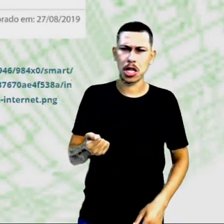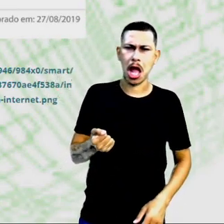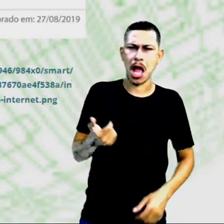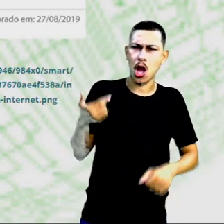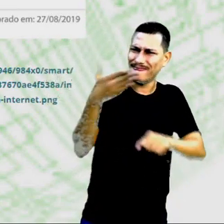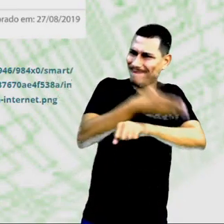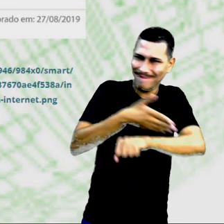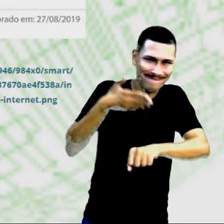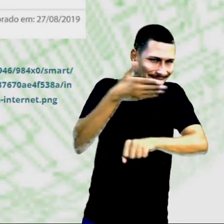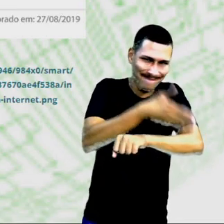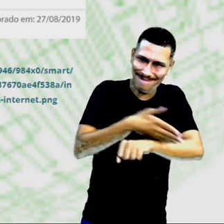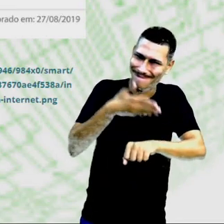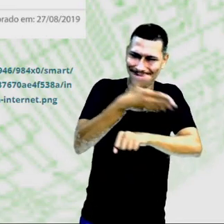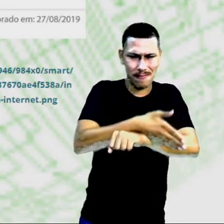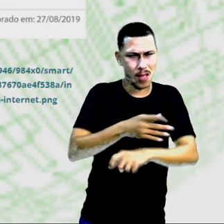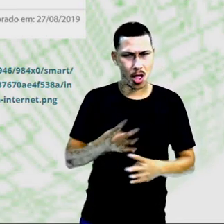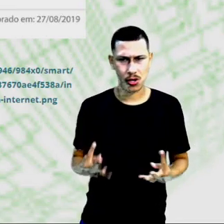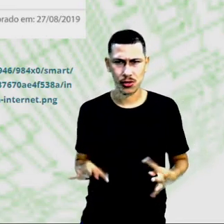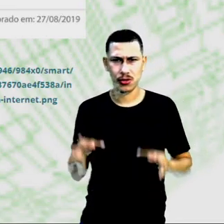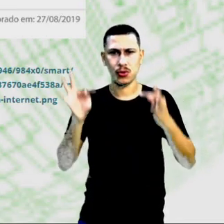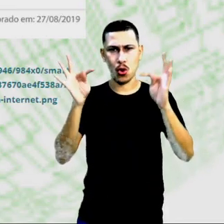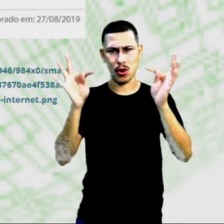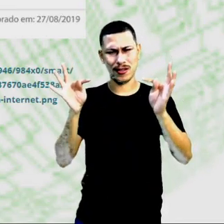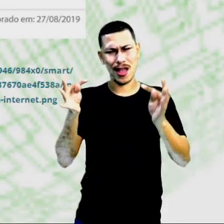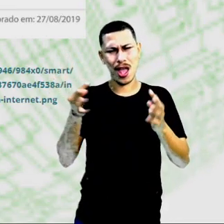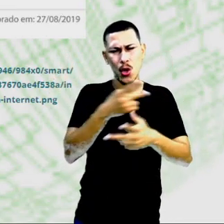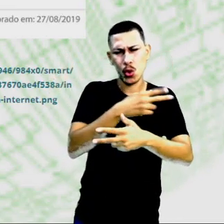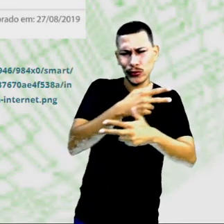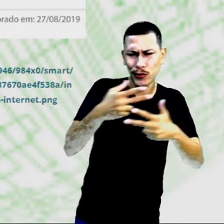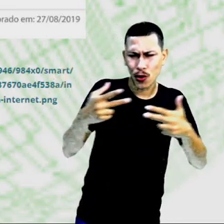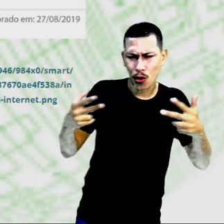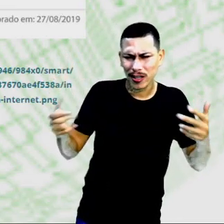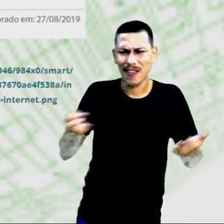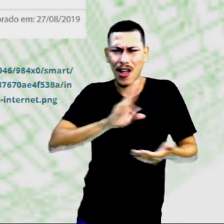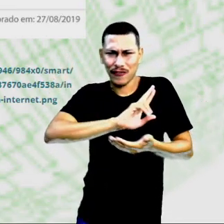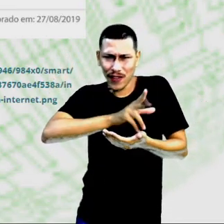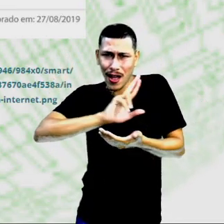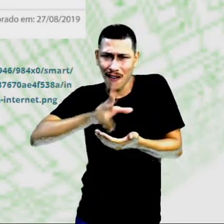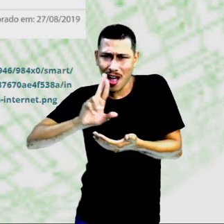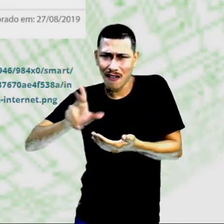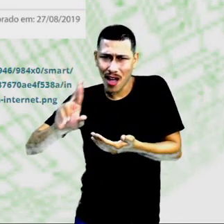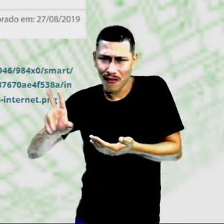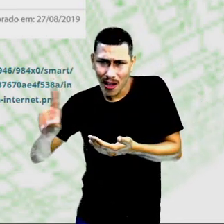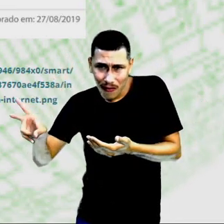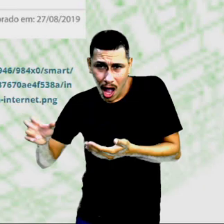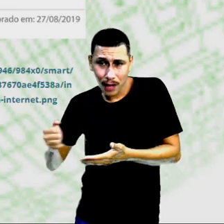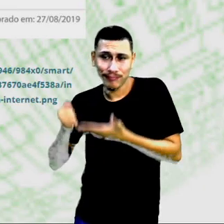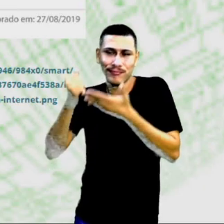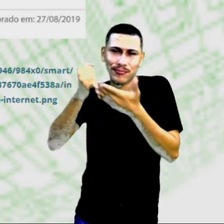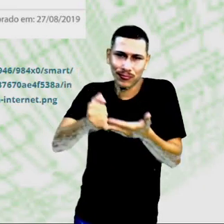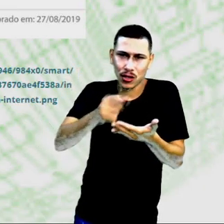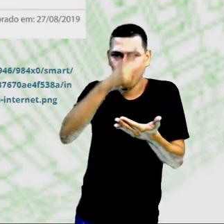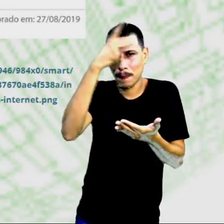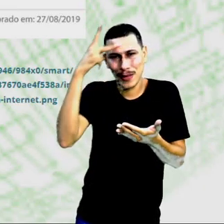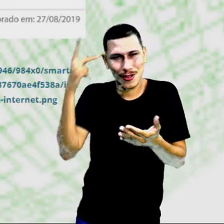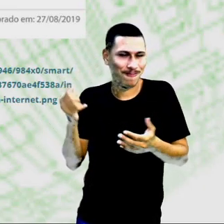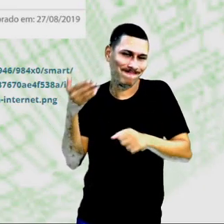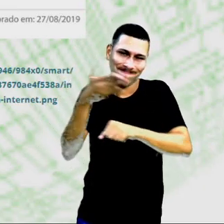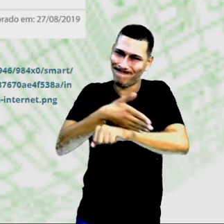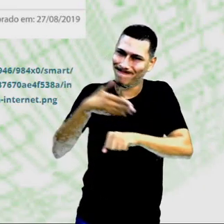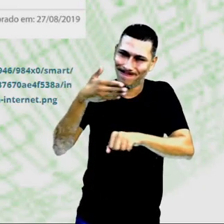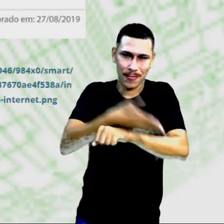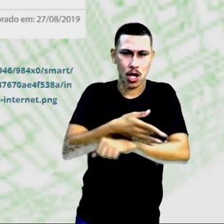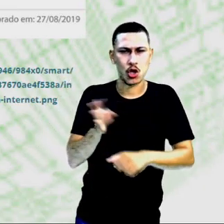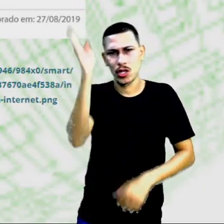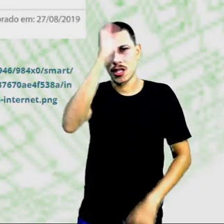têm acesso à tecnologia, tem muitas coisas que fazem com que isso aconteça. Veja aí, o Brasil na